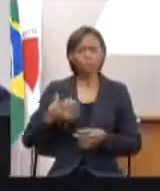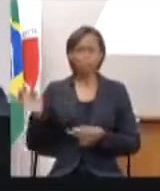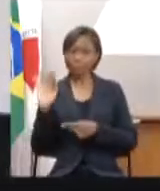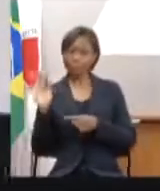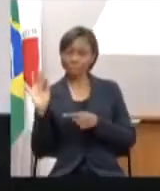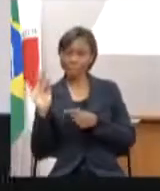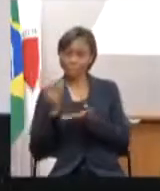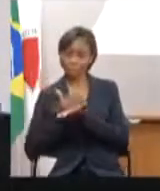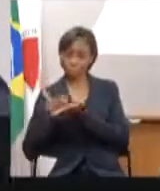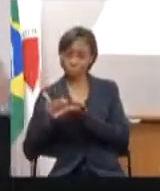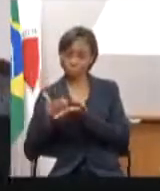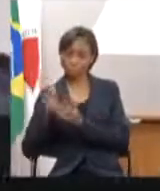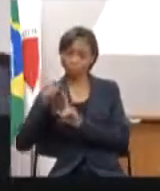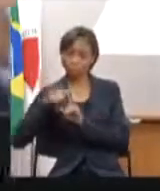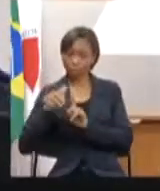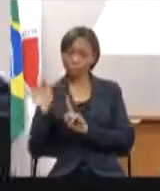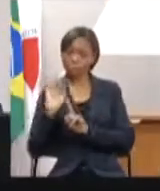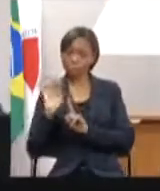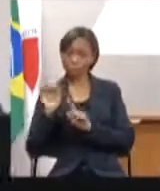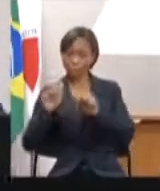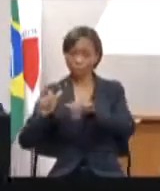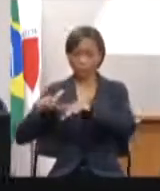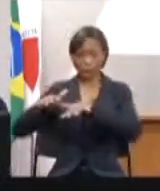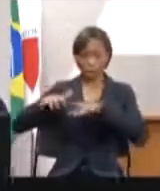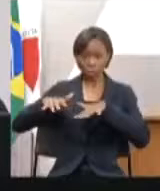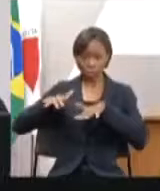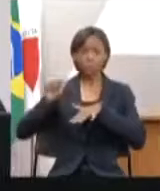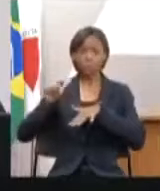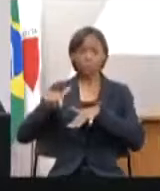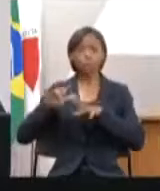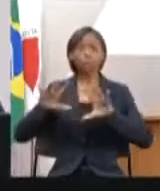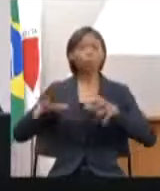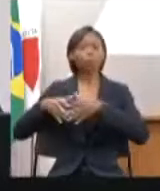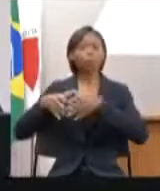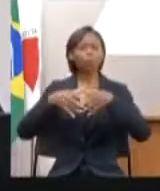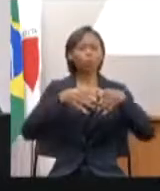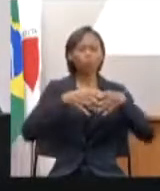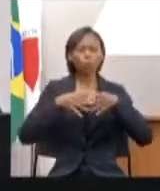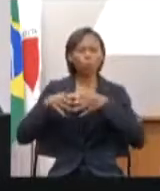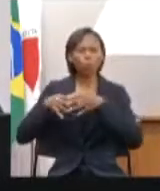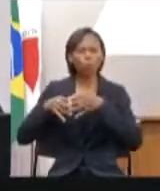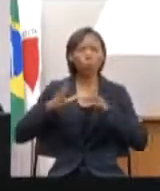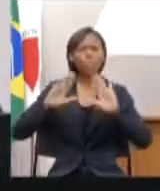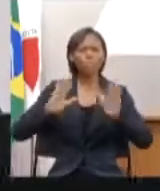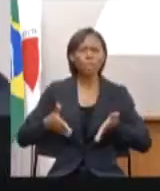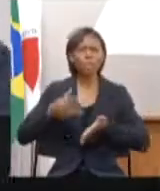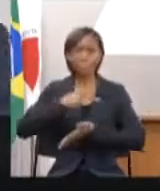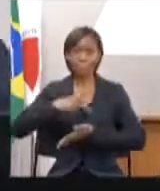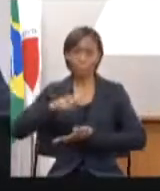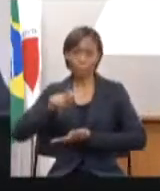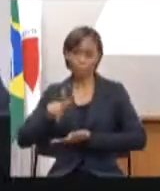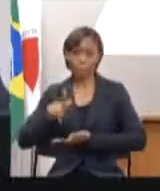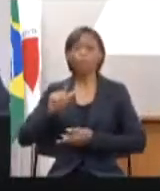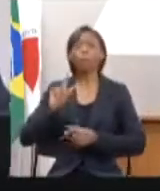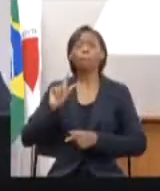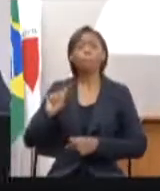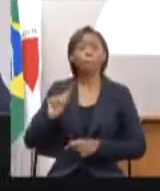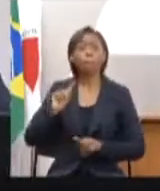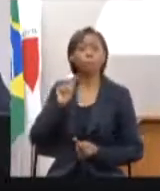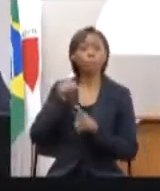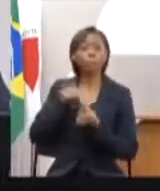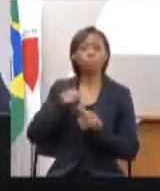audiências públicas com os grupos que tiveram no PPAG para fazer essas cobranças do governo